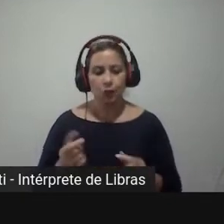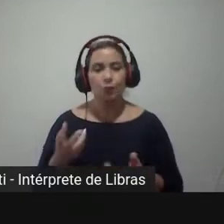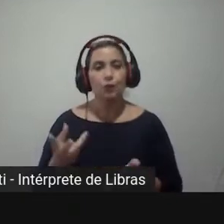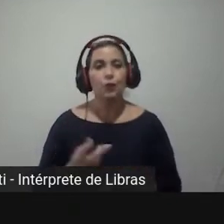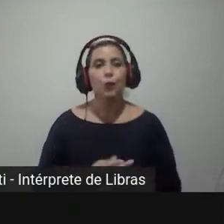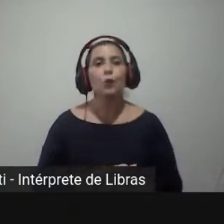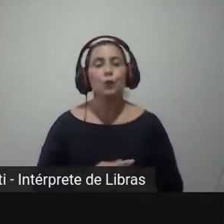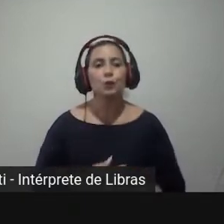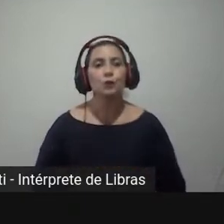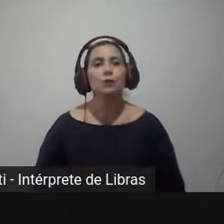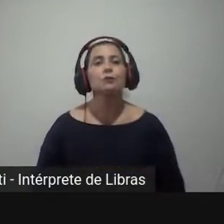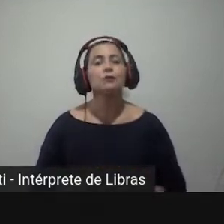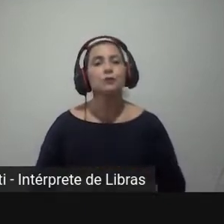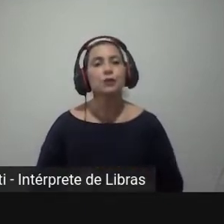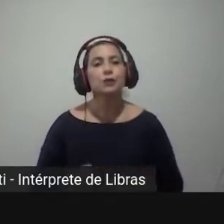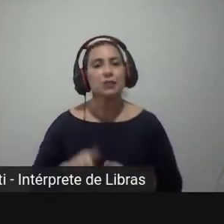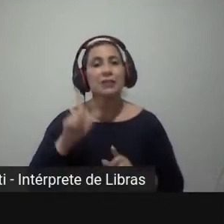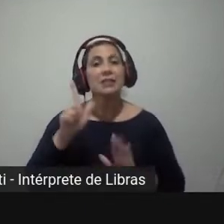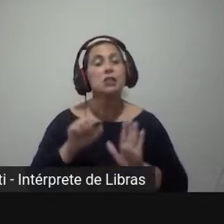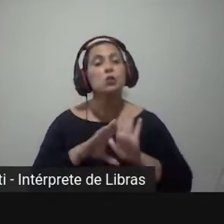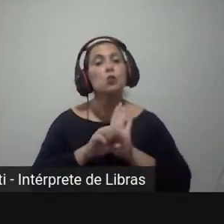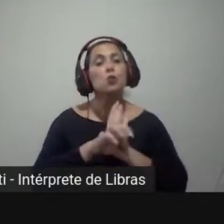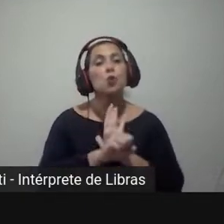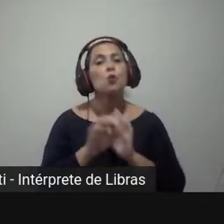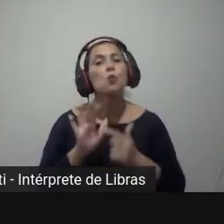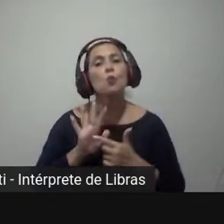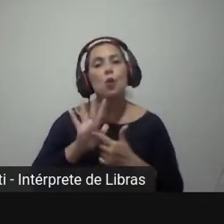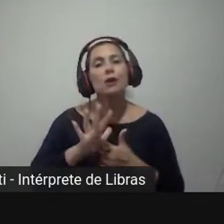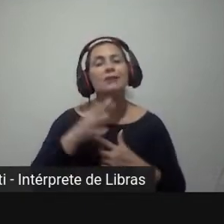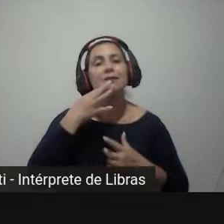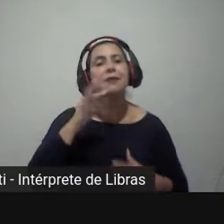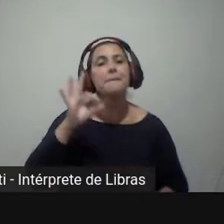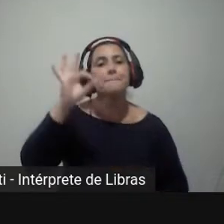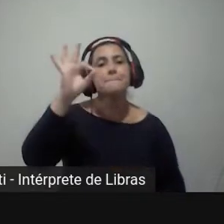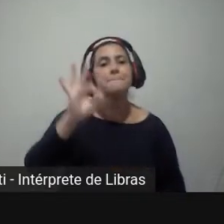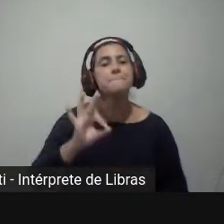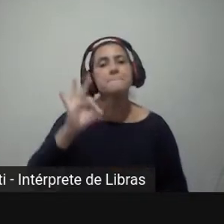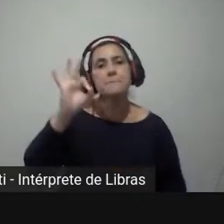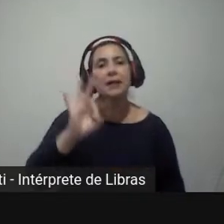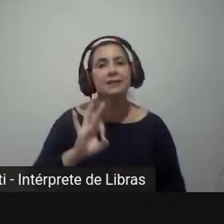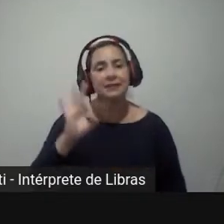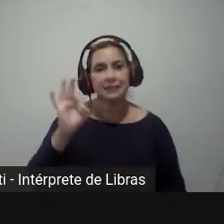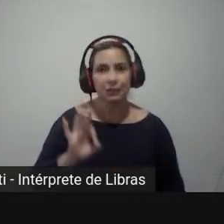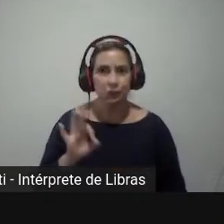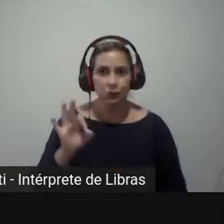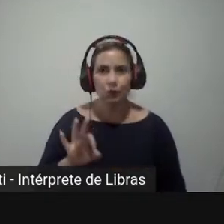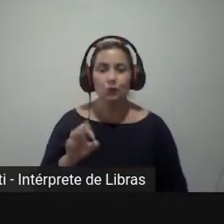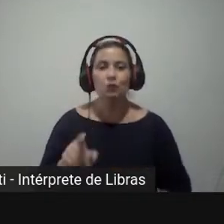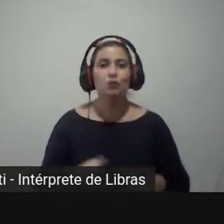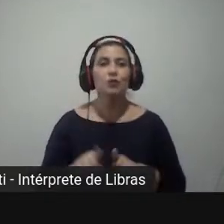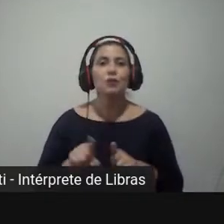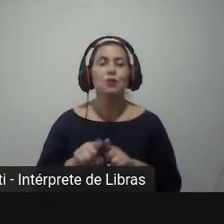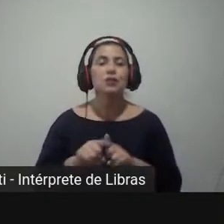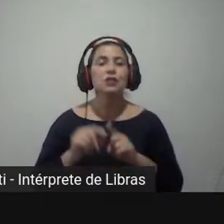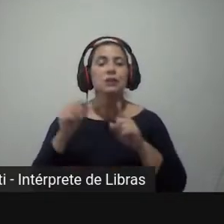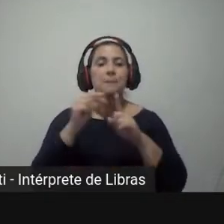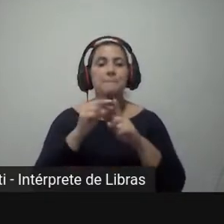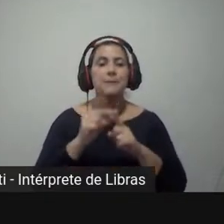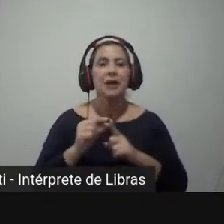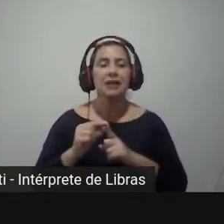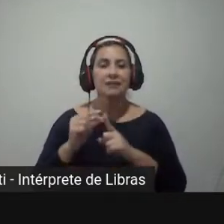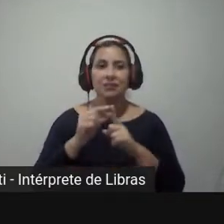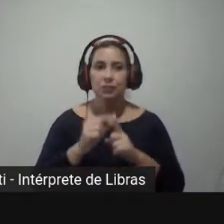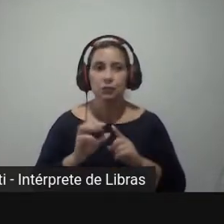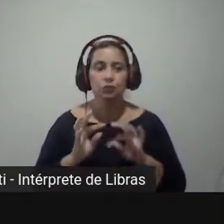uma ferramenta do Google que mostra o percentual de citações de determinados termos dentro de